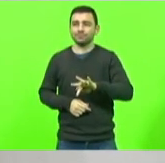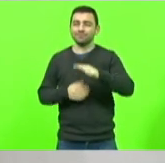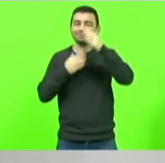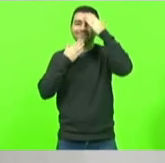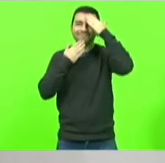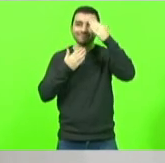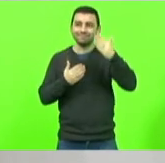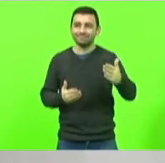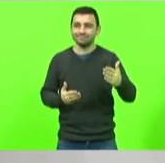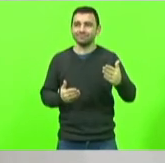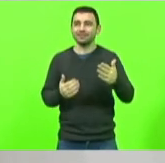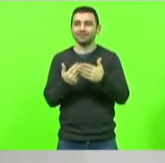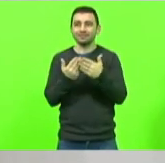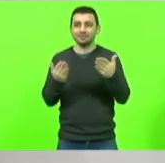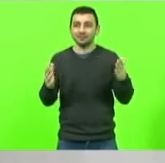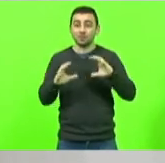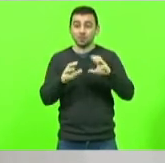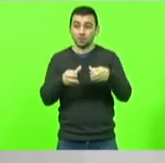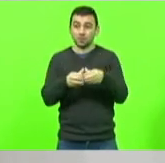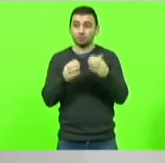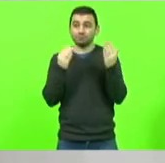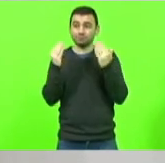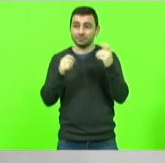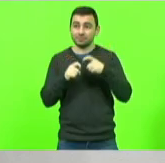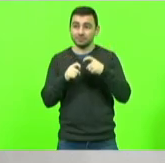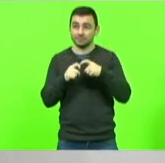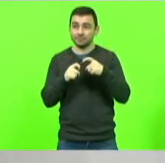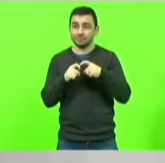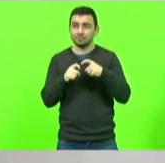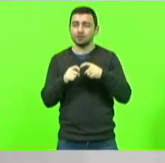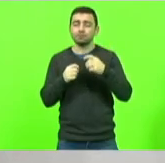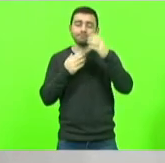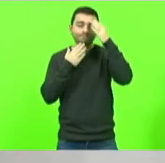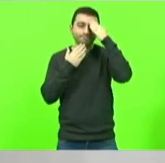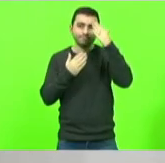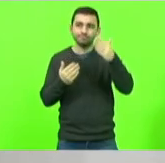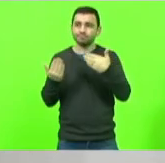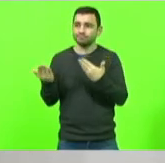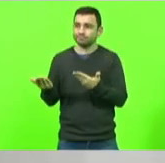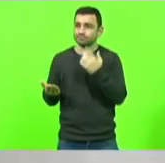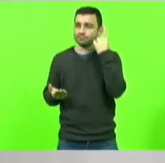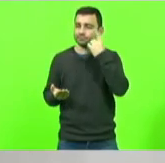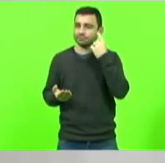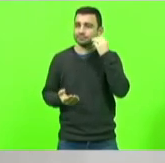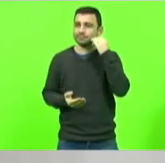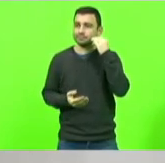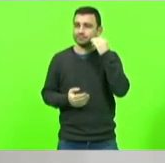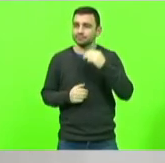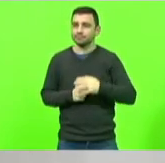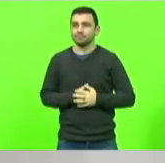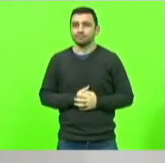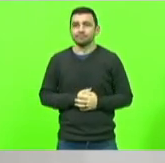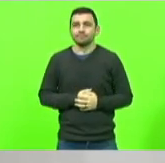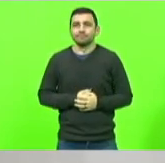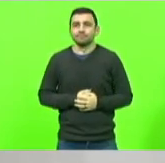parabéns a categoria de psicologia e muito obrigada a deputada Marlene Fengler por esse espaço